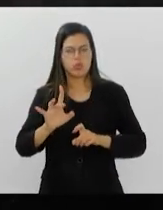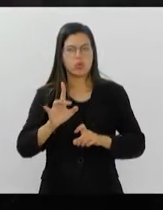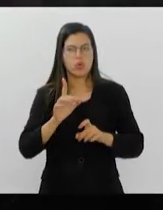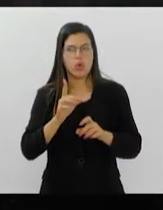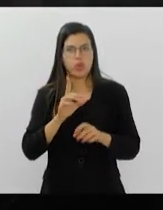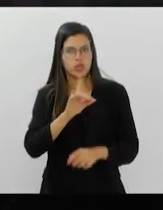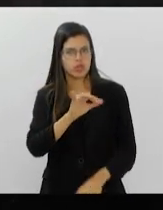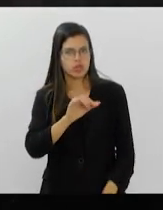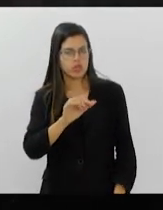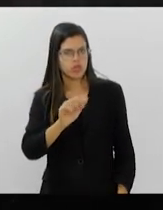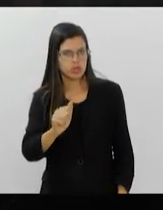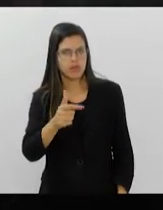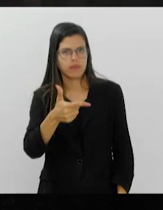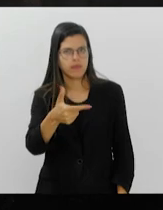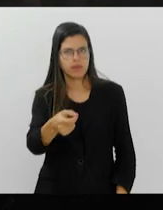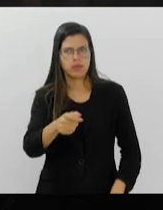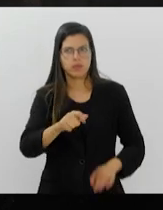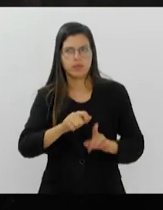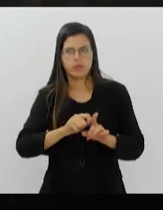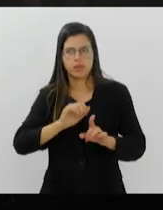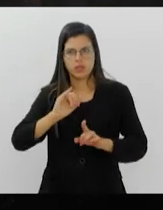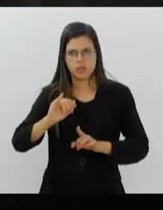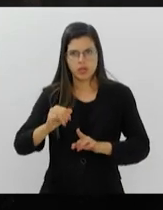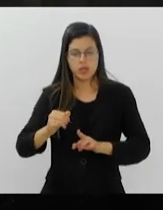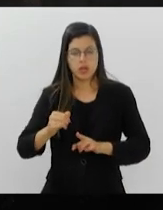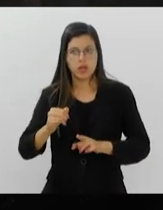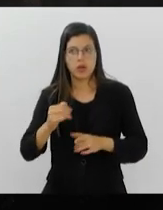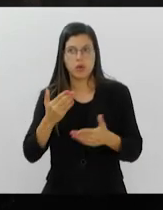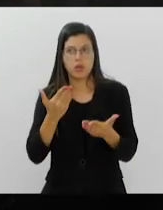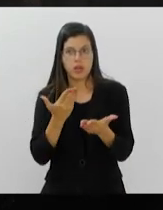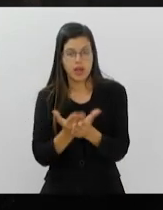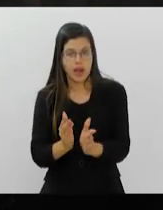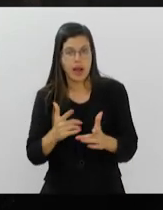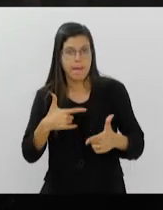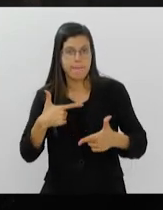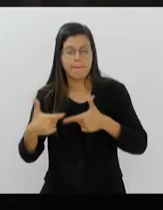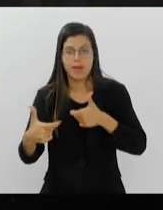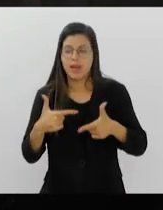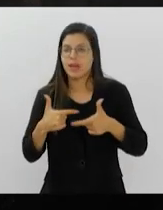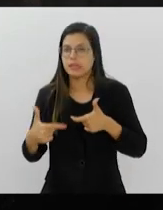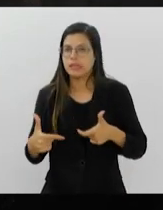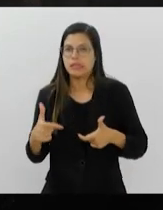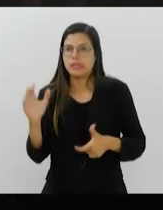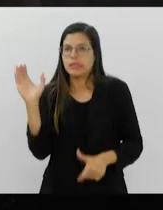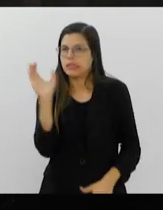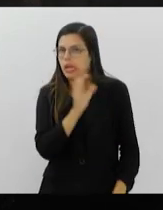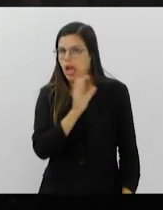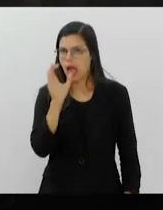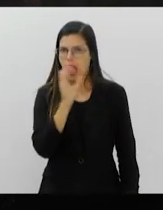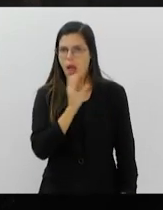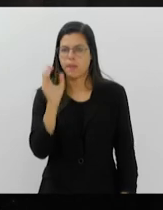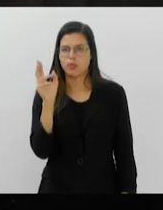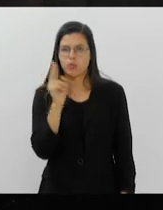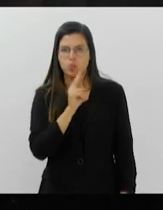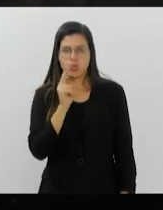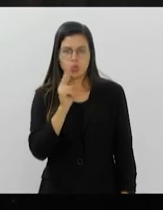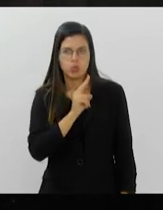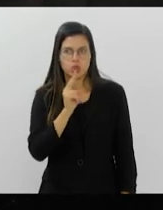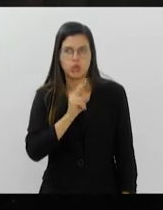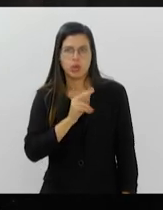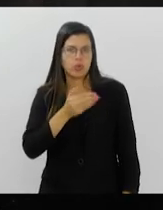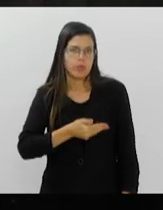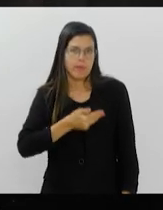de janeiro, e o cessar-fogo quanto mais rápido e urgente, mais